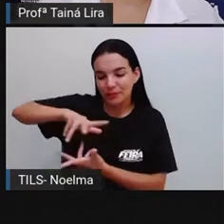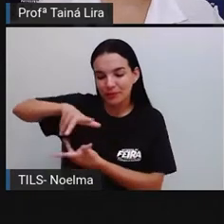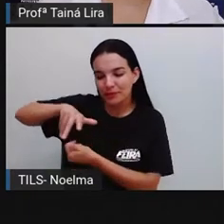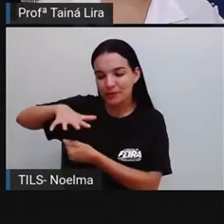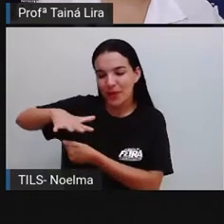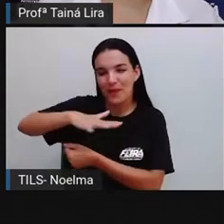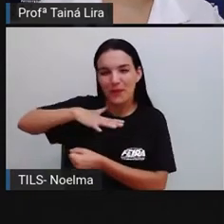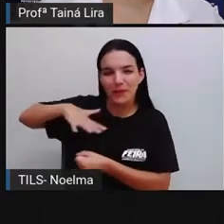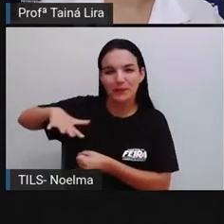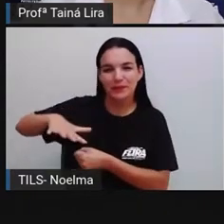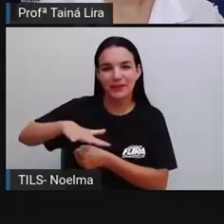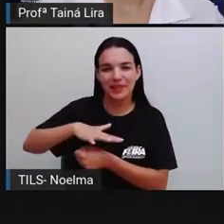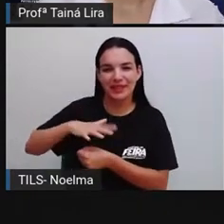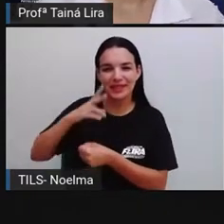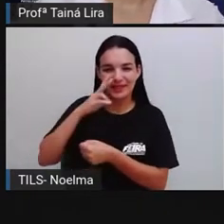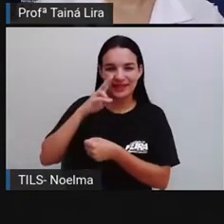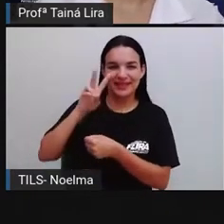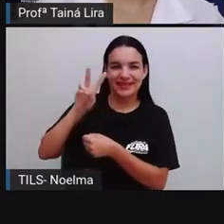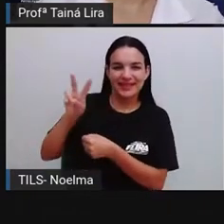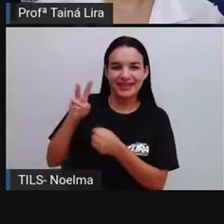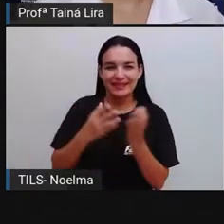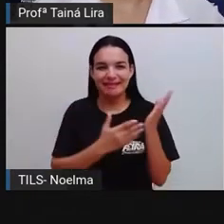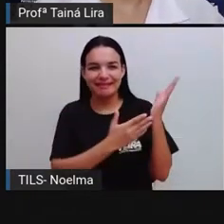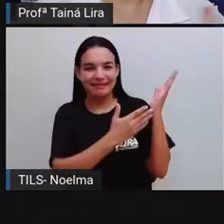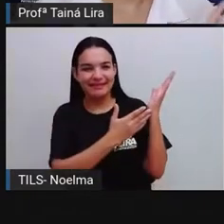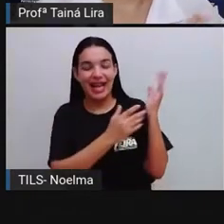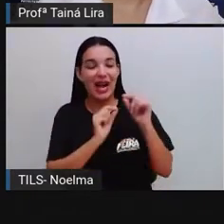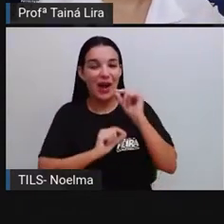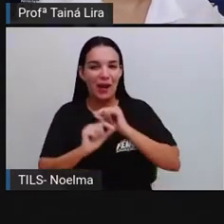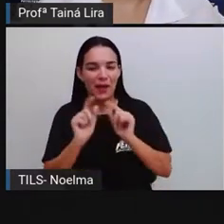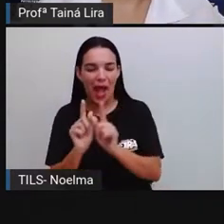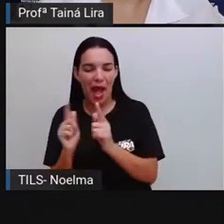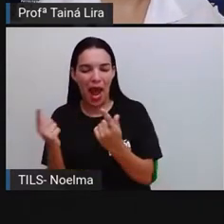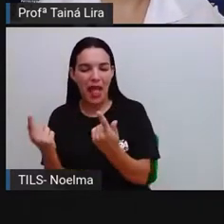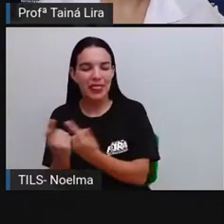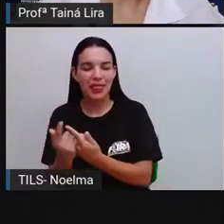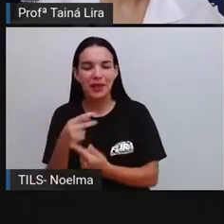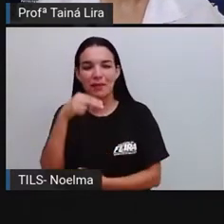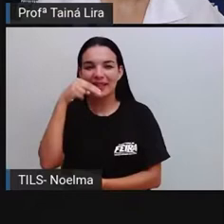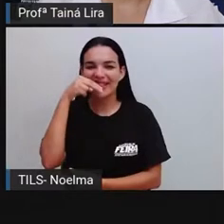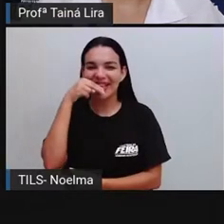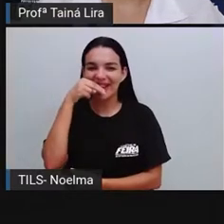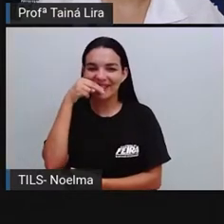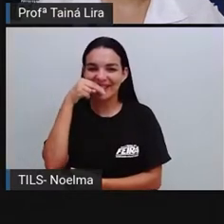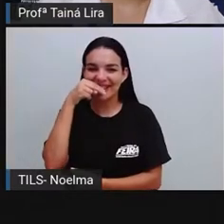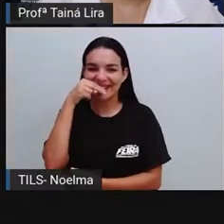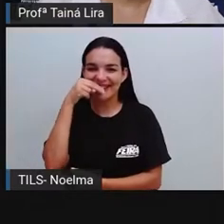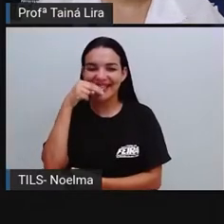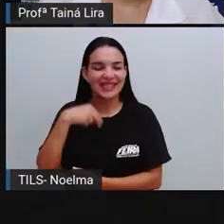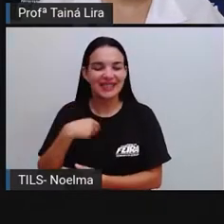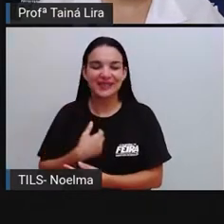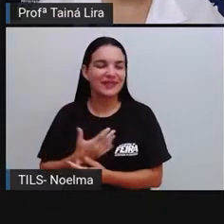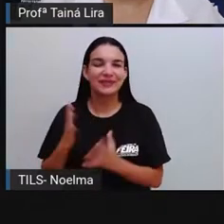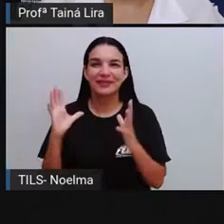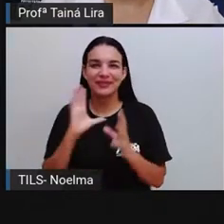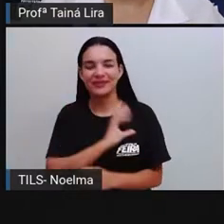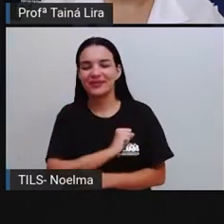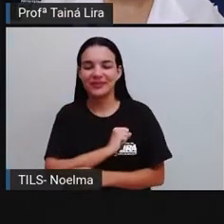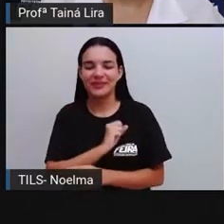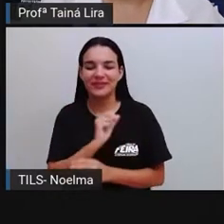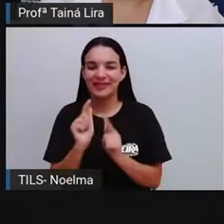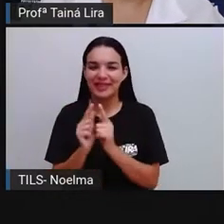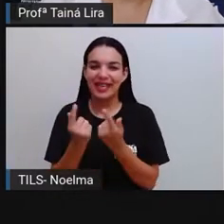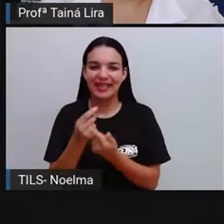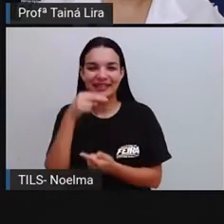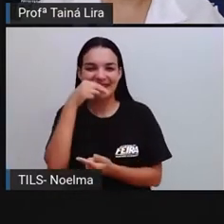aula com essa imagem, né? Da Turma da Mônica, que eu já falei aqui que eu sou fã. Então, sou fã da Turma da Mônica e olha lá o que